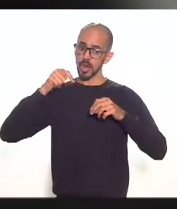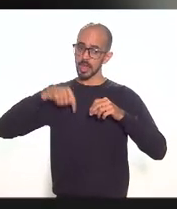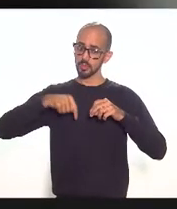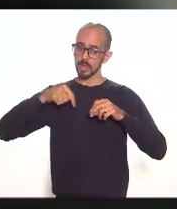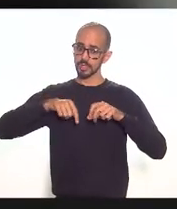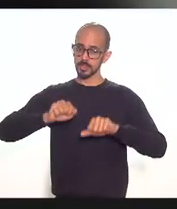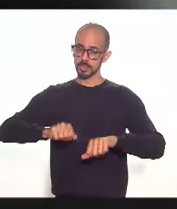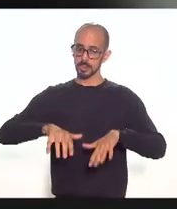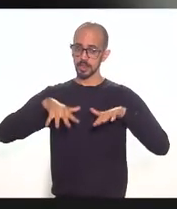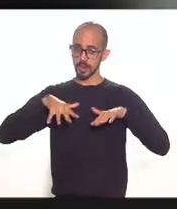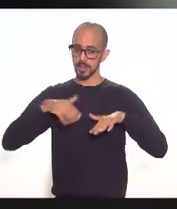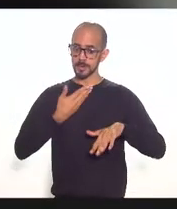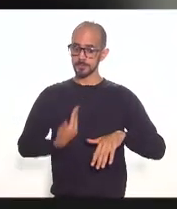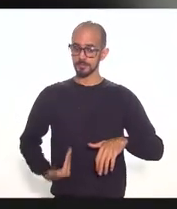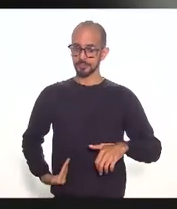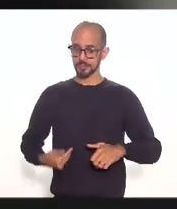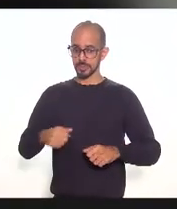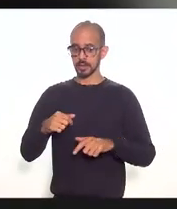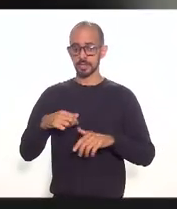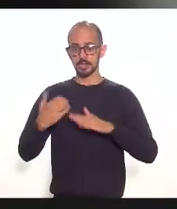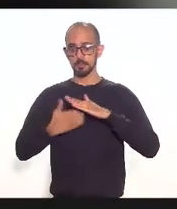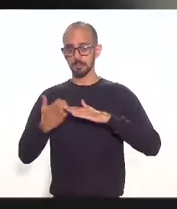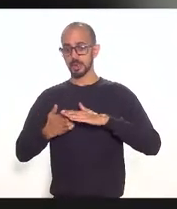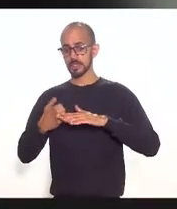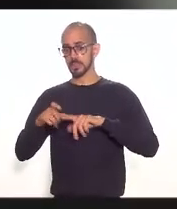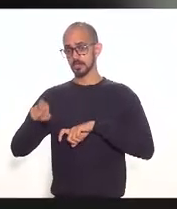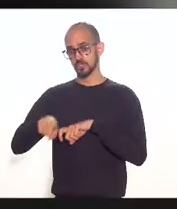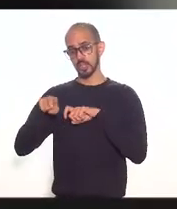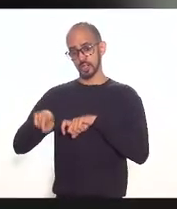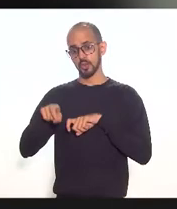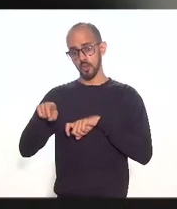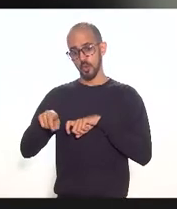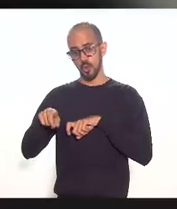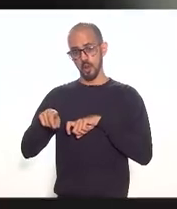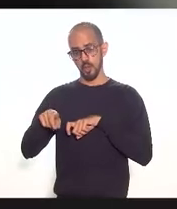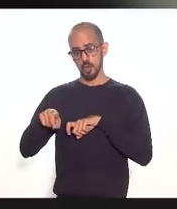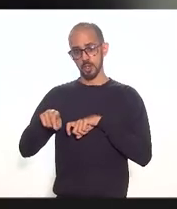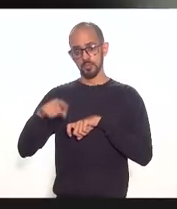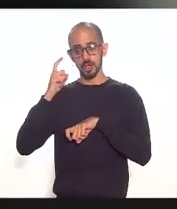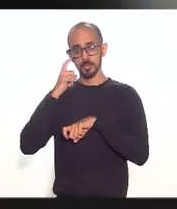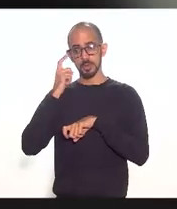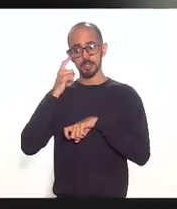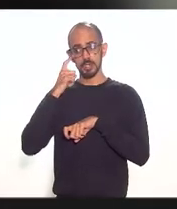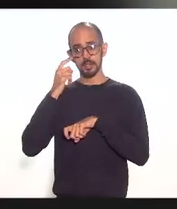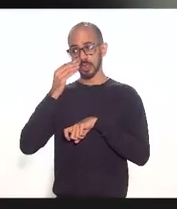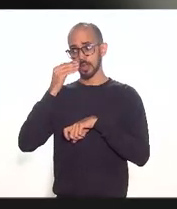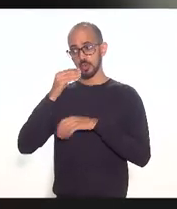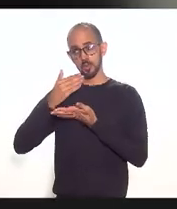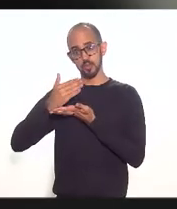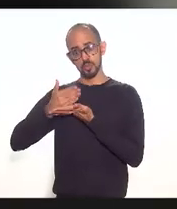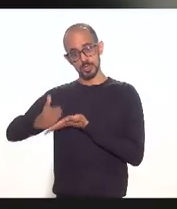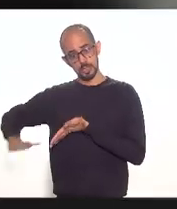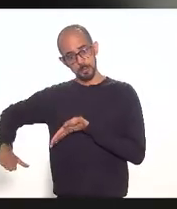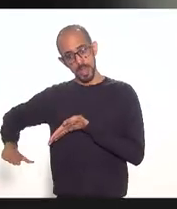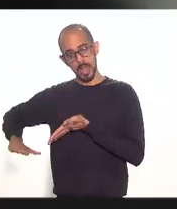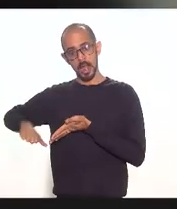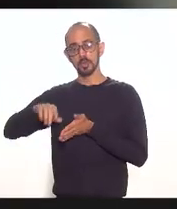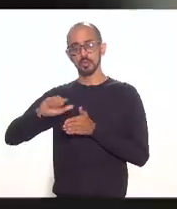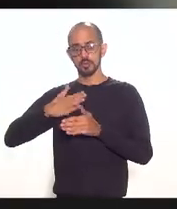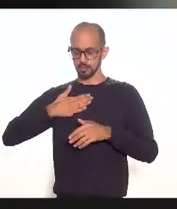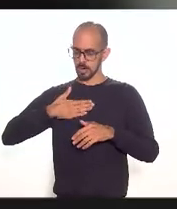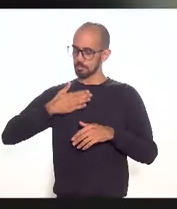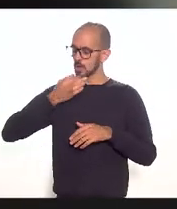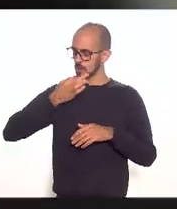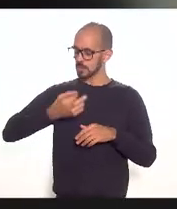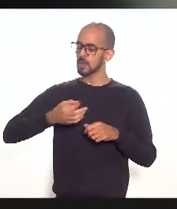as empresas que operam no interior achando que poderiam estar excluídas então acho que é uma questão de aprimoramento